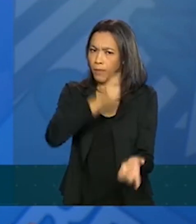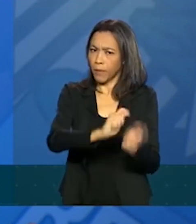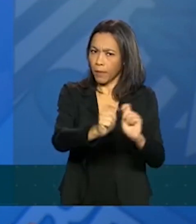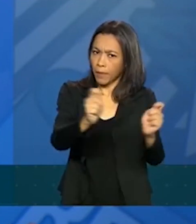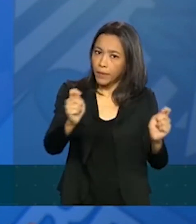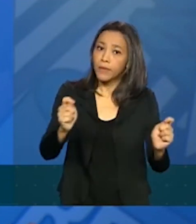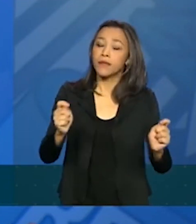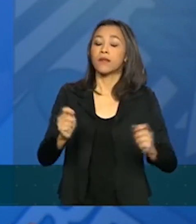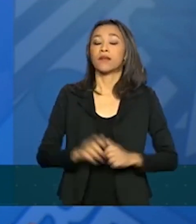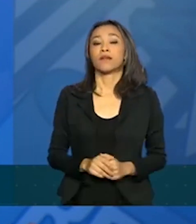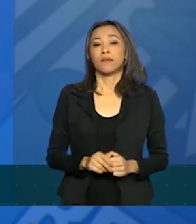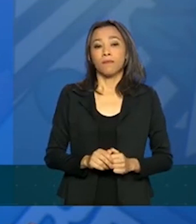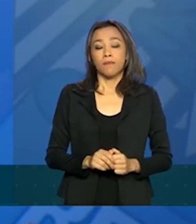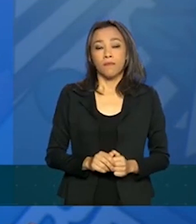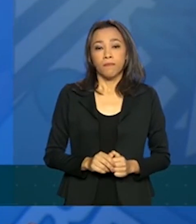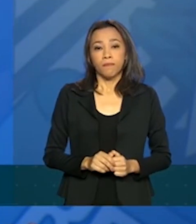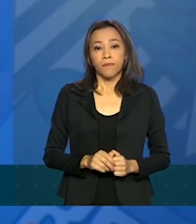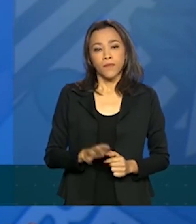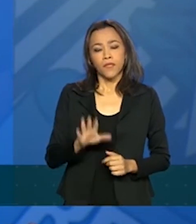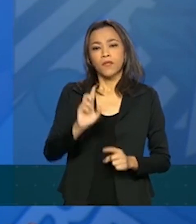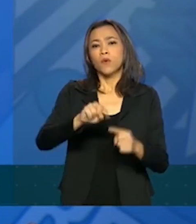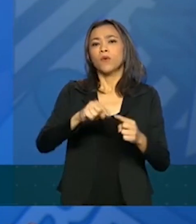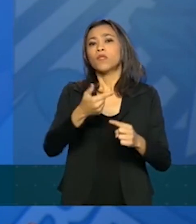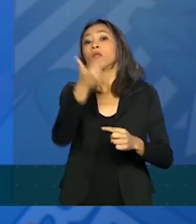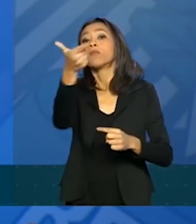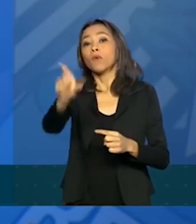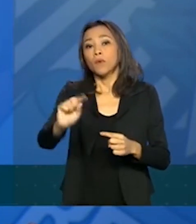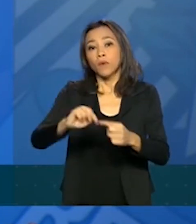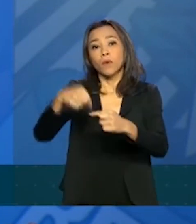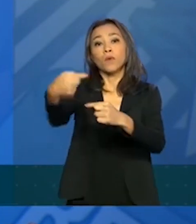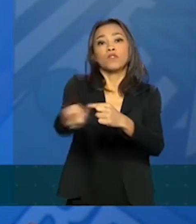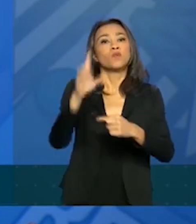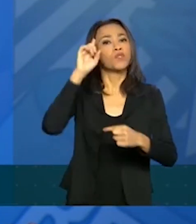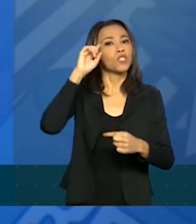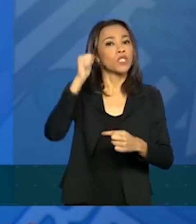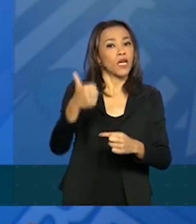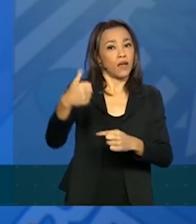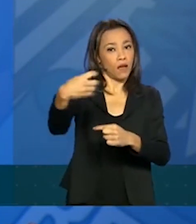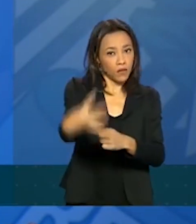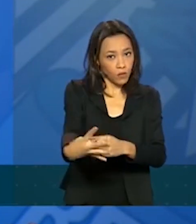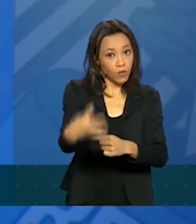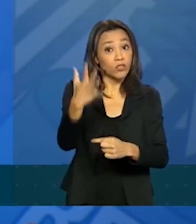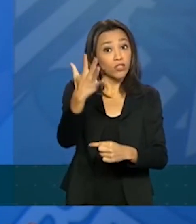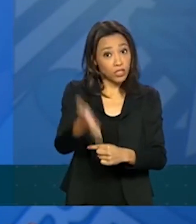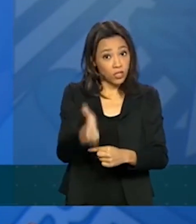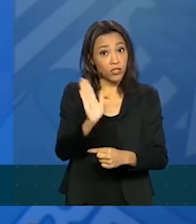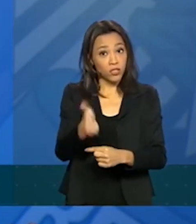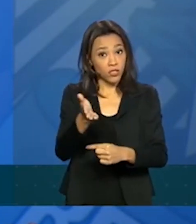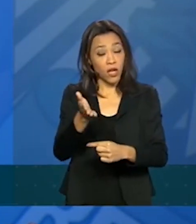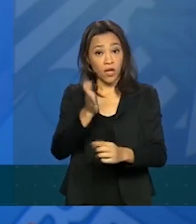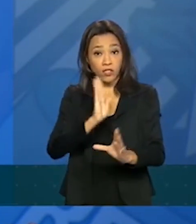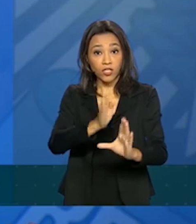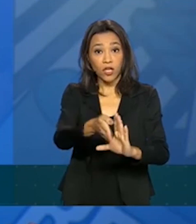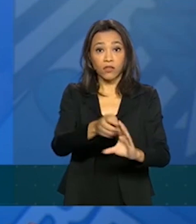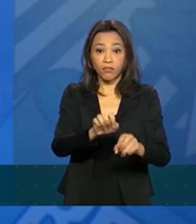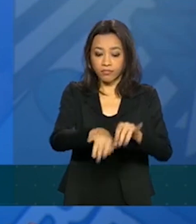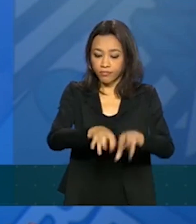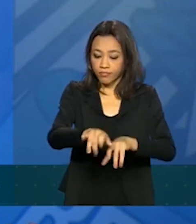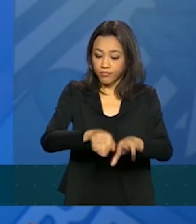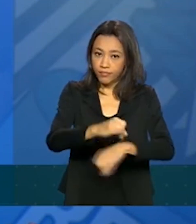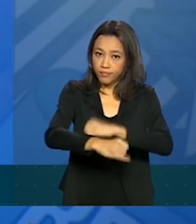no dia 14, já recebendo numa conta digital. E depois